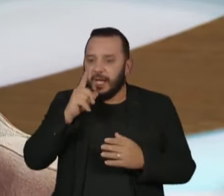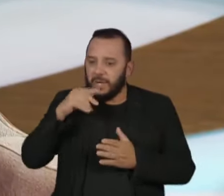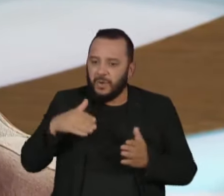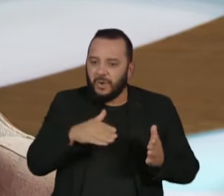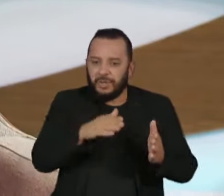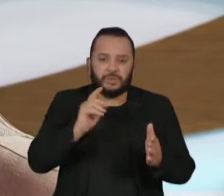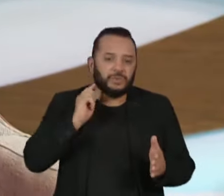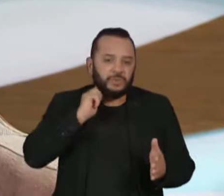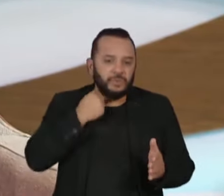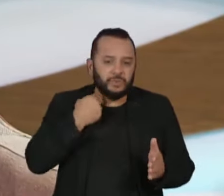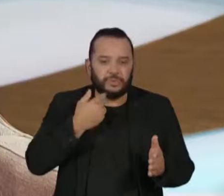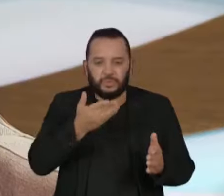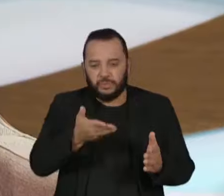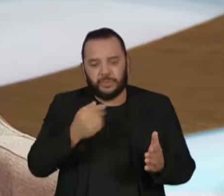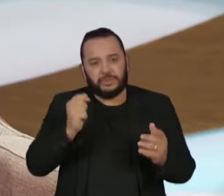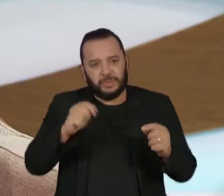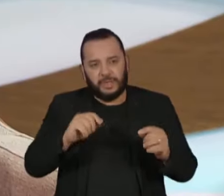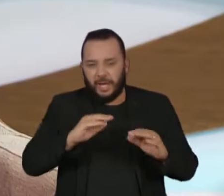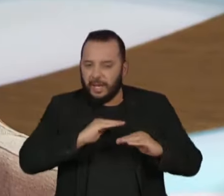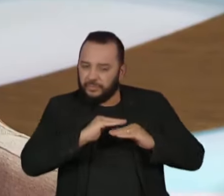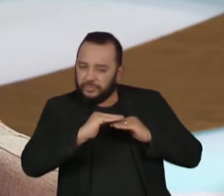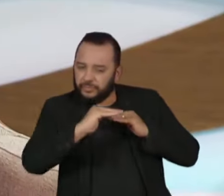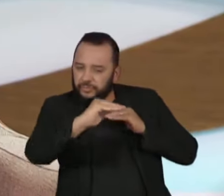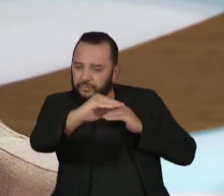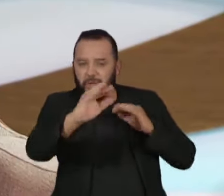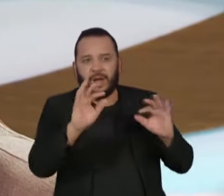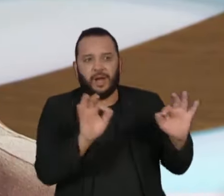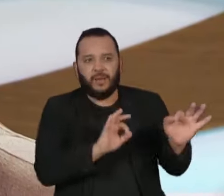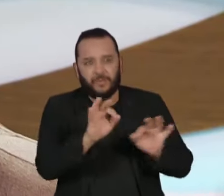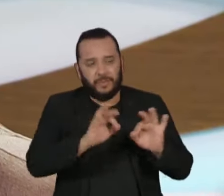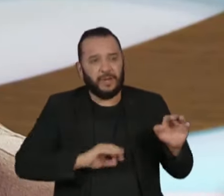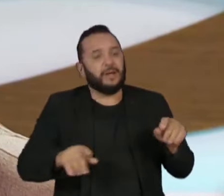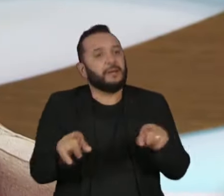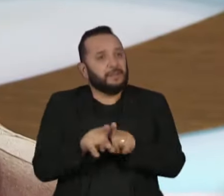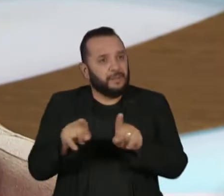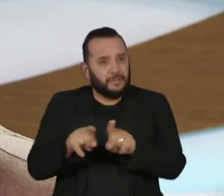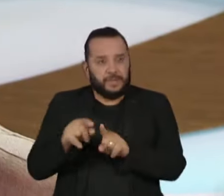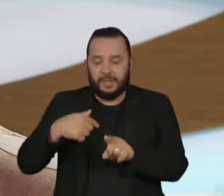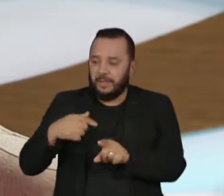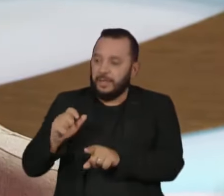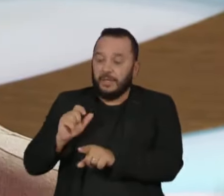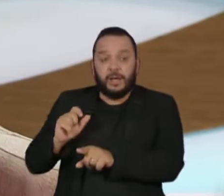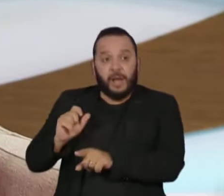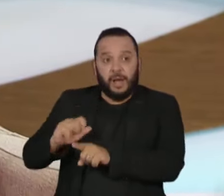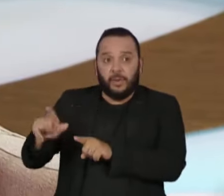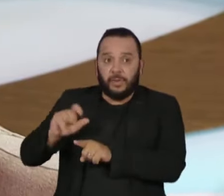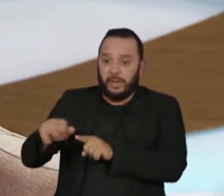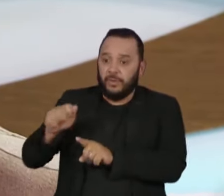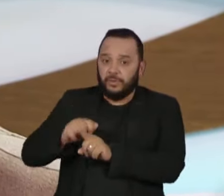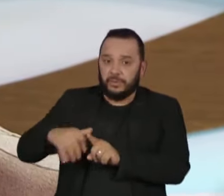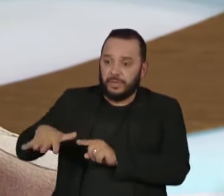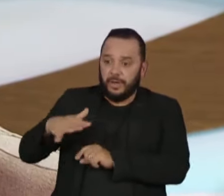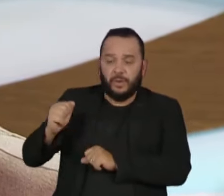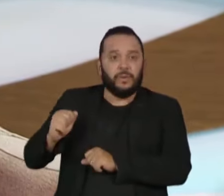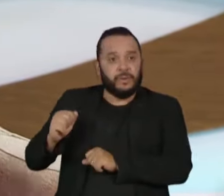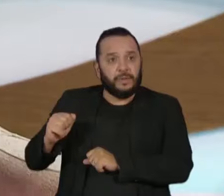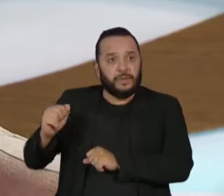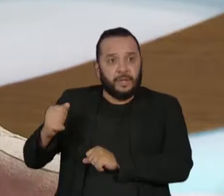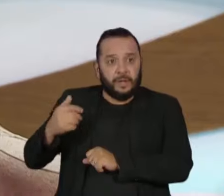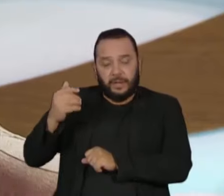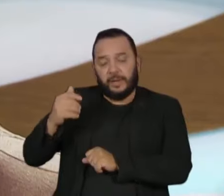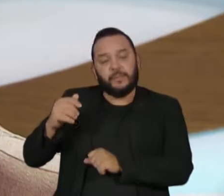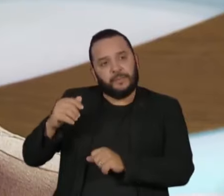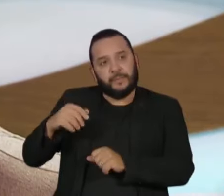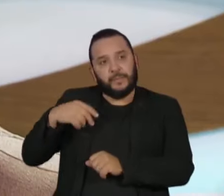janela. A gente pode falar sobre locação social, que é o quê? A prefeitura paga uma parte e a pessoa paga o que pode. A gente pode falar